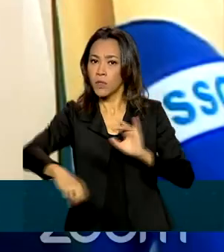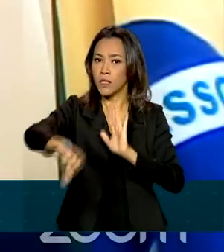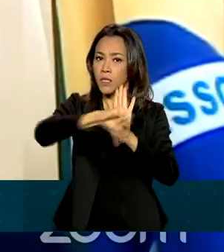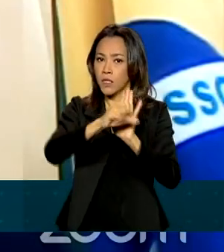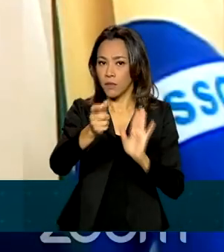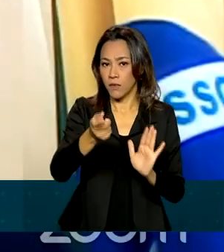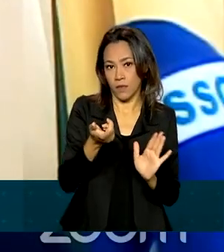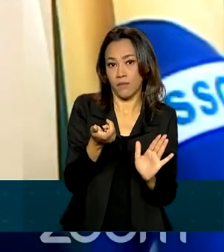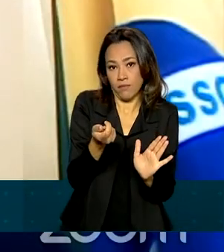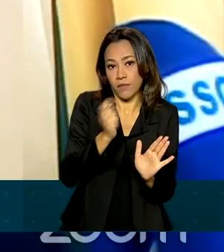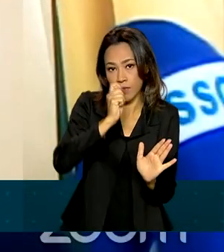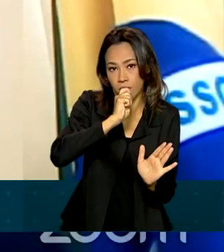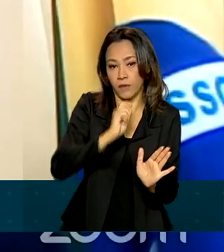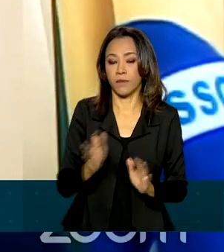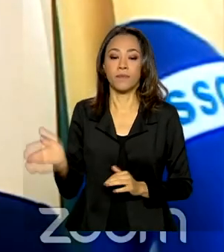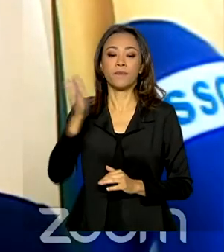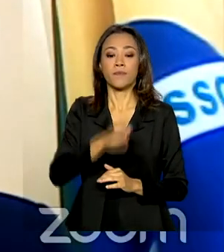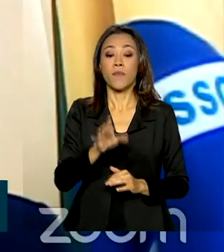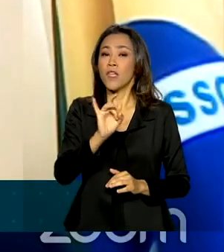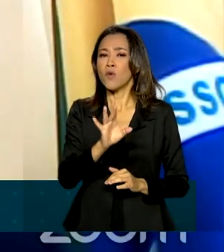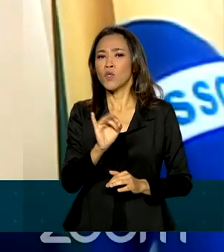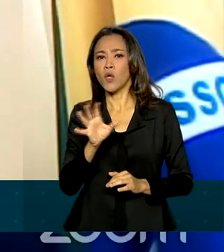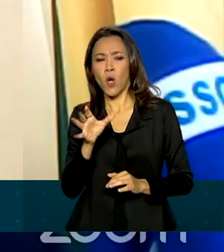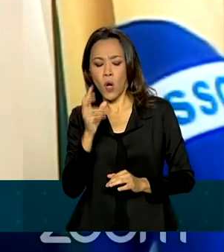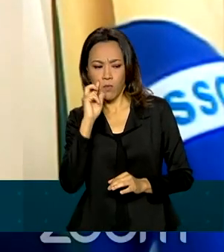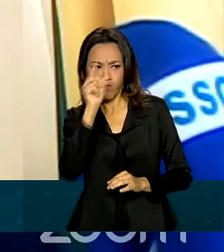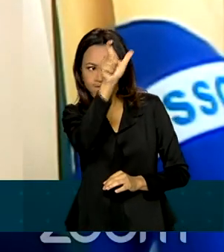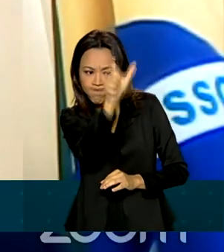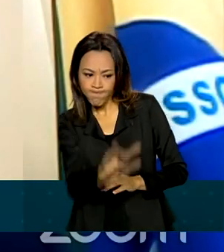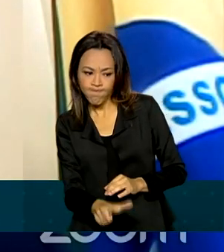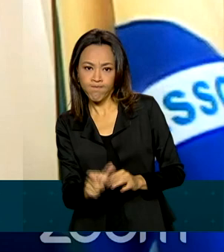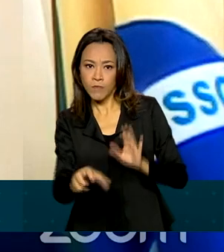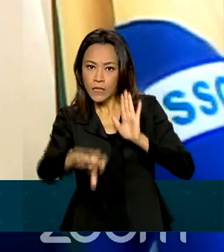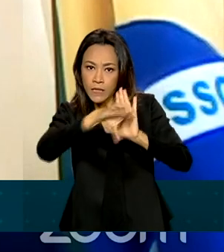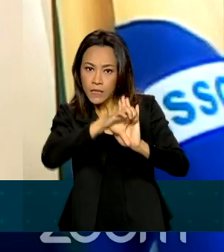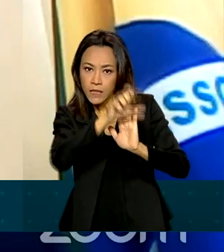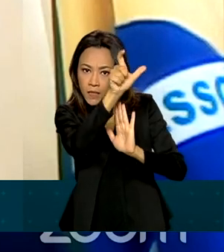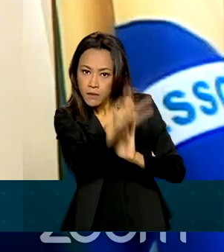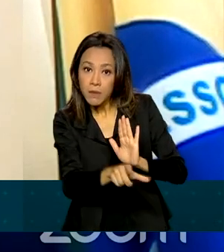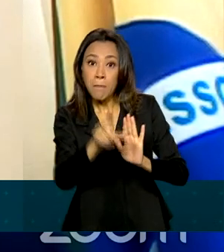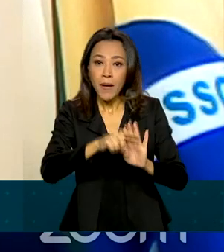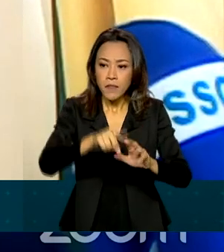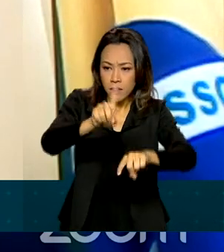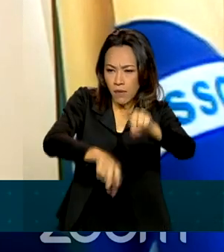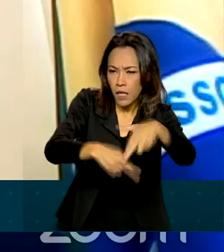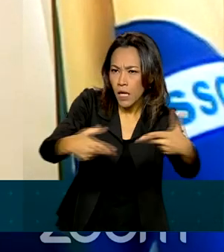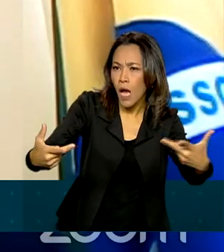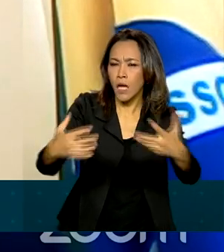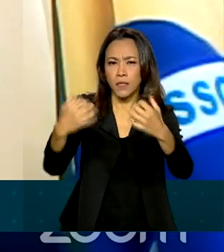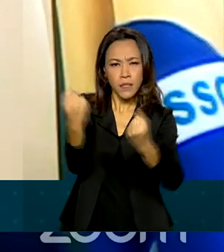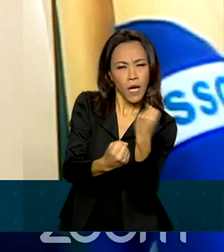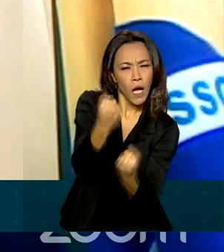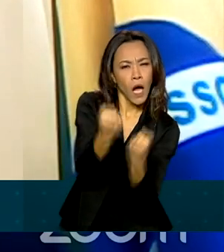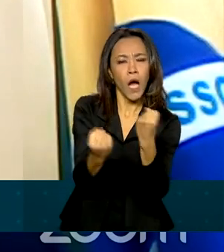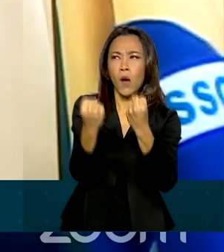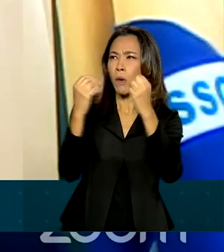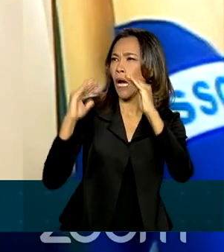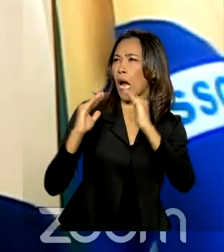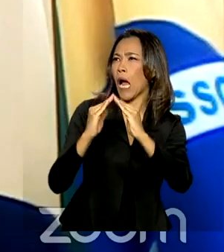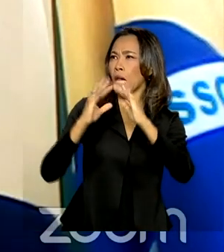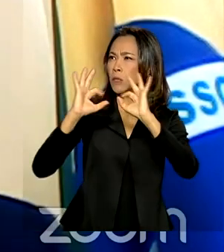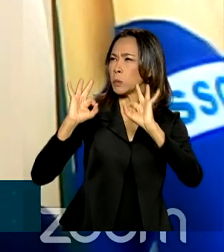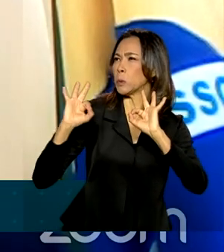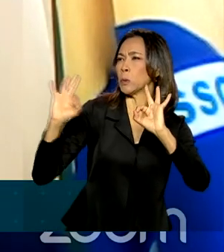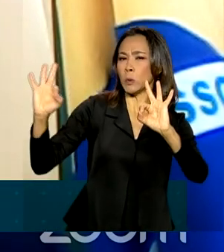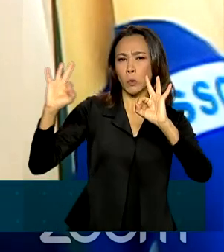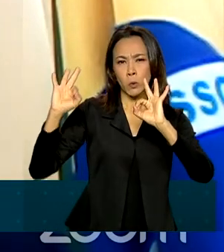Enfatizando não só o criminoso, mas principalmente os aspectos patrimoniais e os efeitos econômicos derivados da